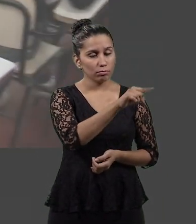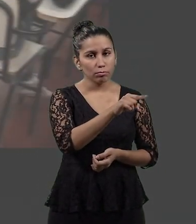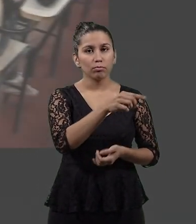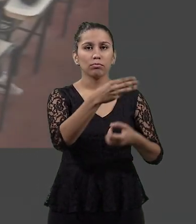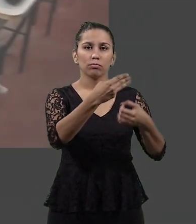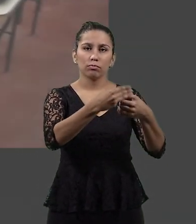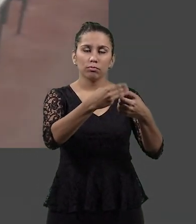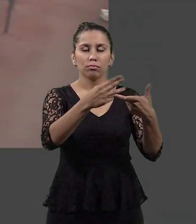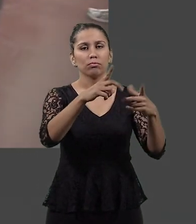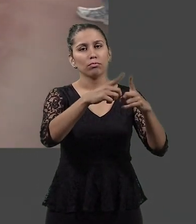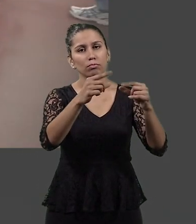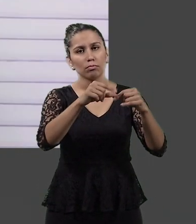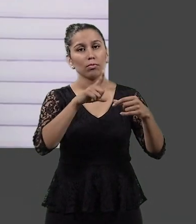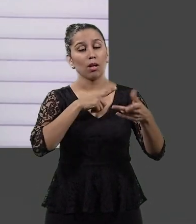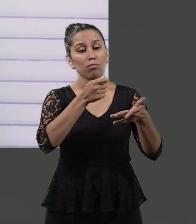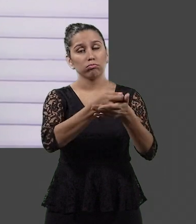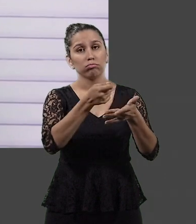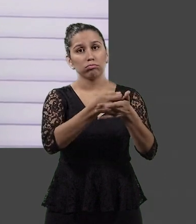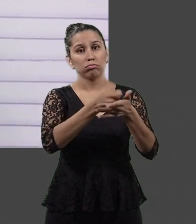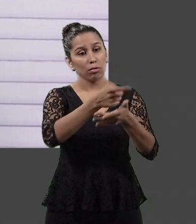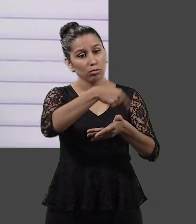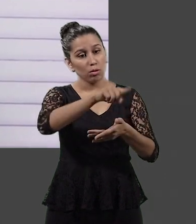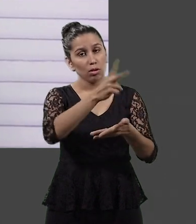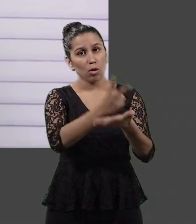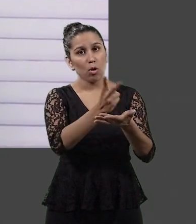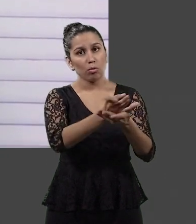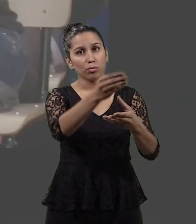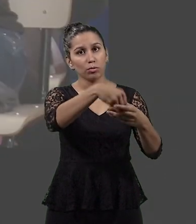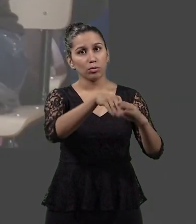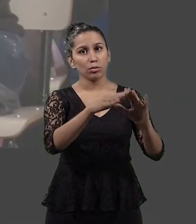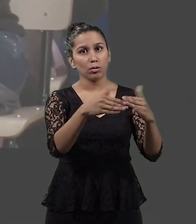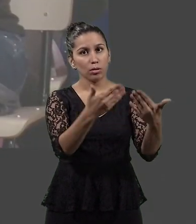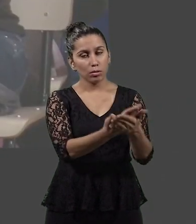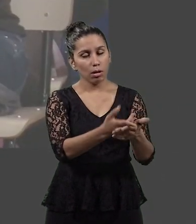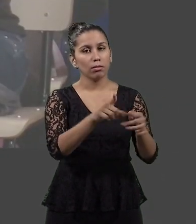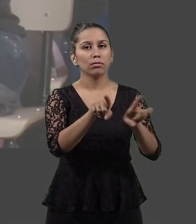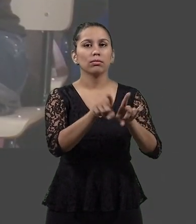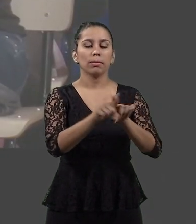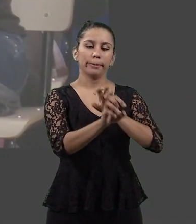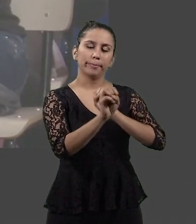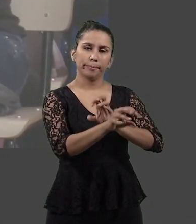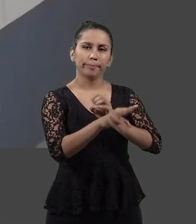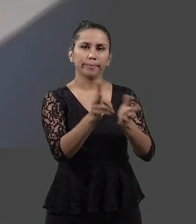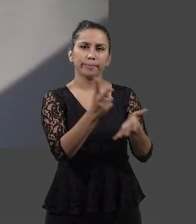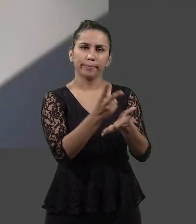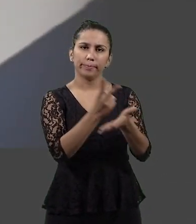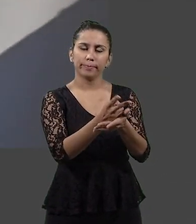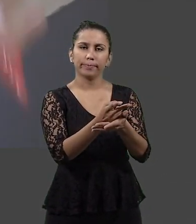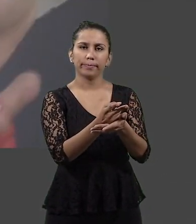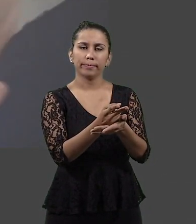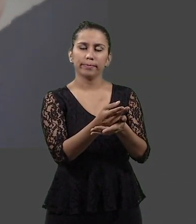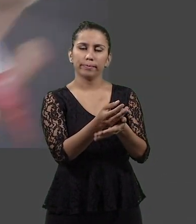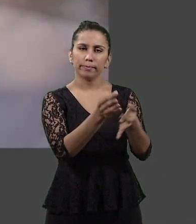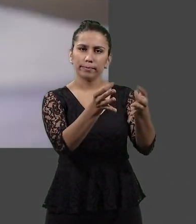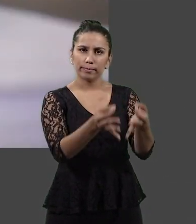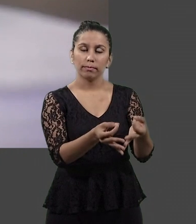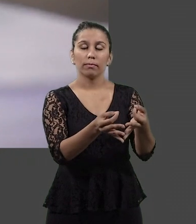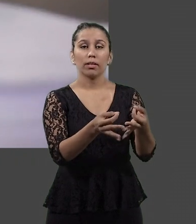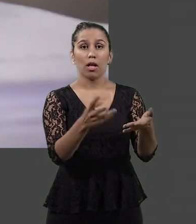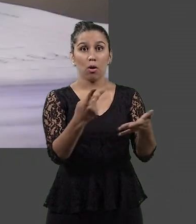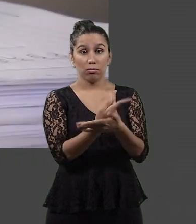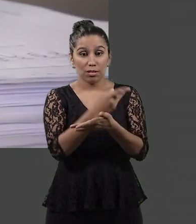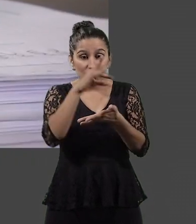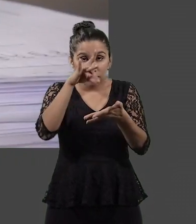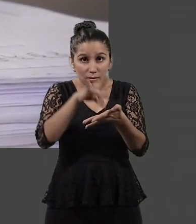permanência dos alunos nas escolas, mas também que o ensino ministrado seja efetivo, ou seja, que realmente haja